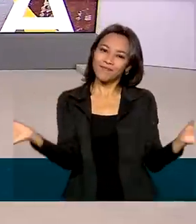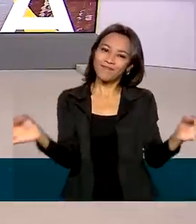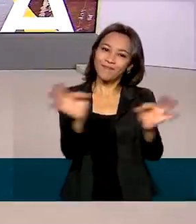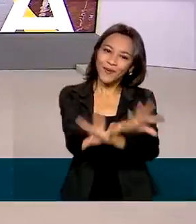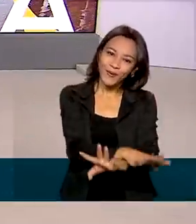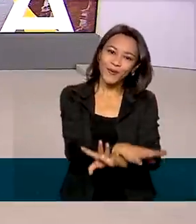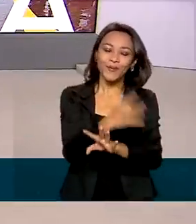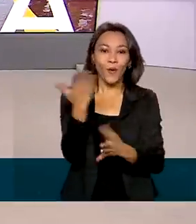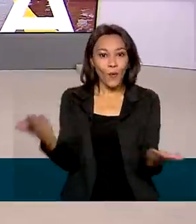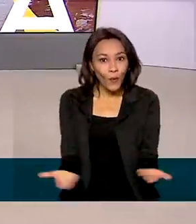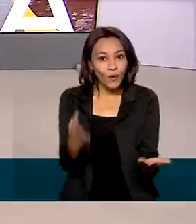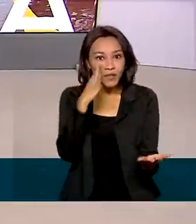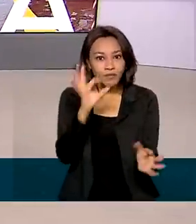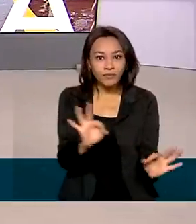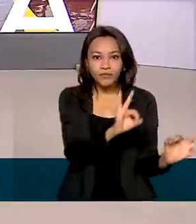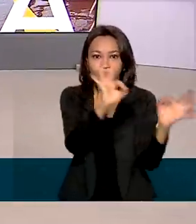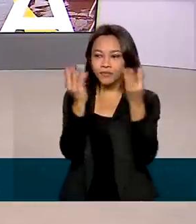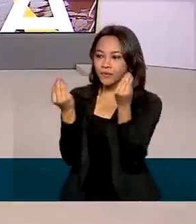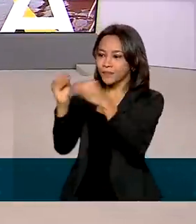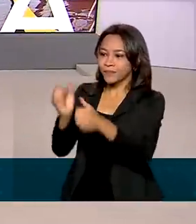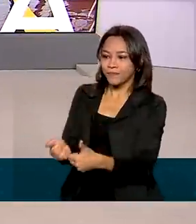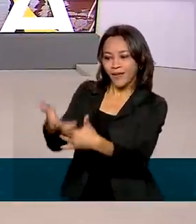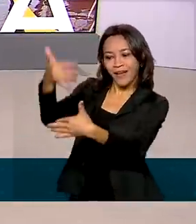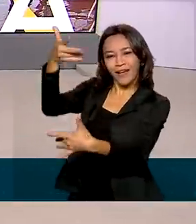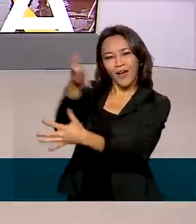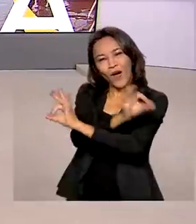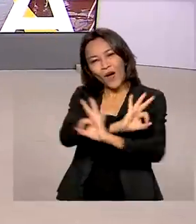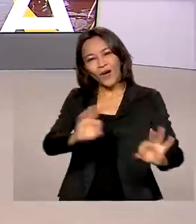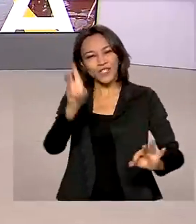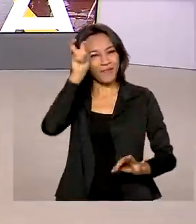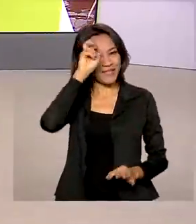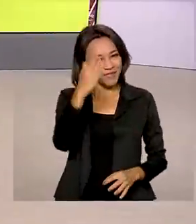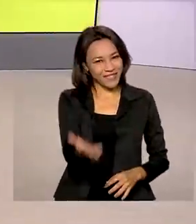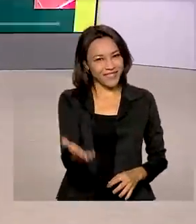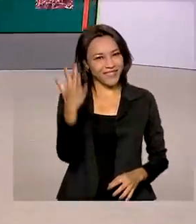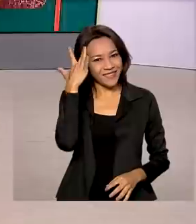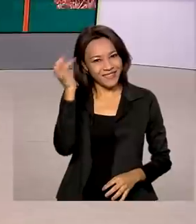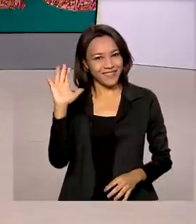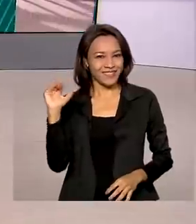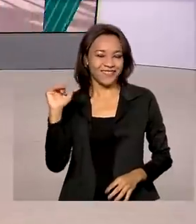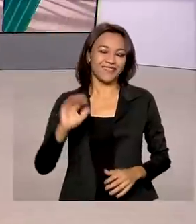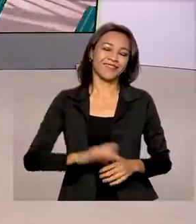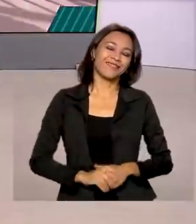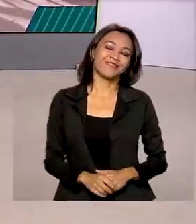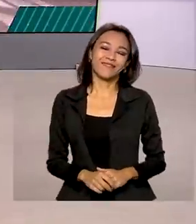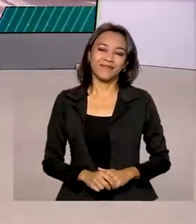As reportagens de hoje estão em nossas redes sociais. Ótima quinta-feira para você e até a próxima. Tchau, tchau!